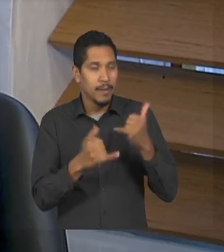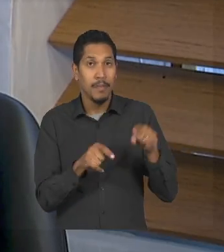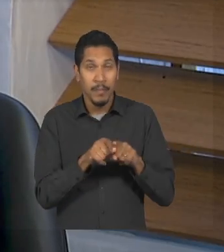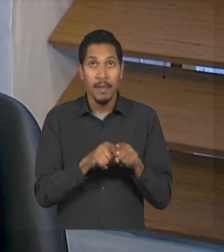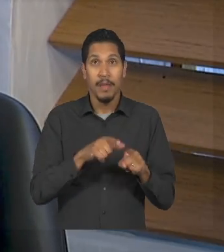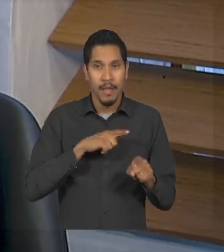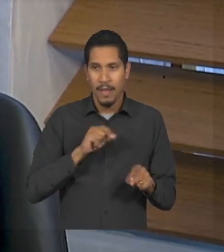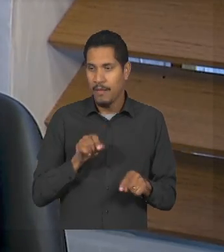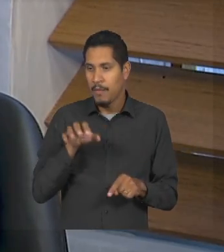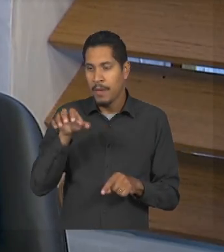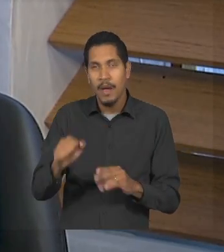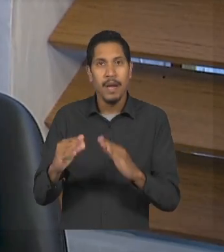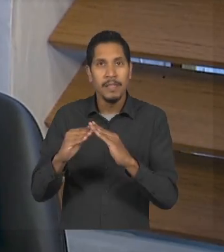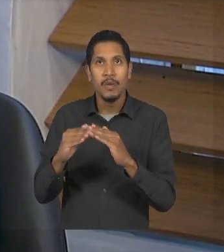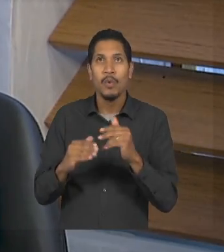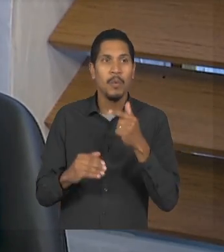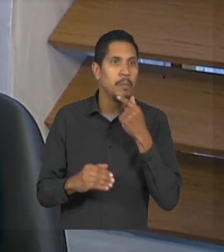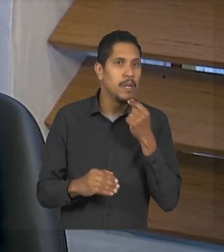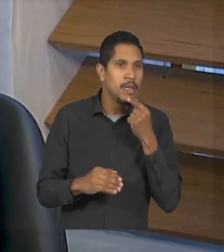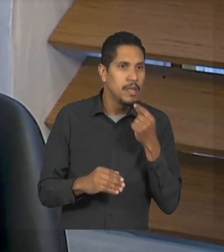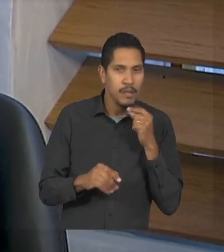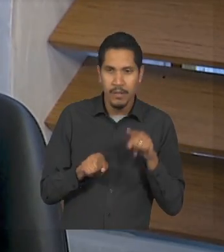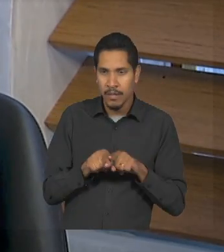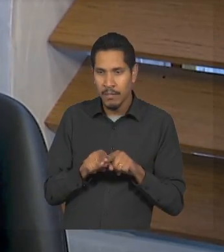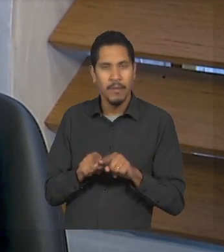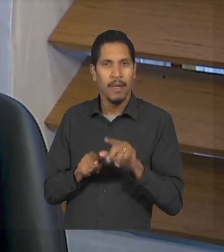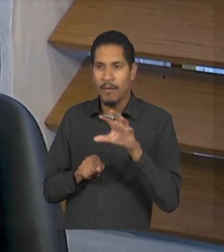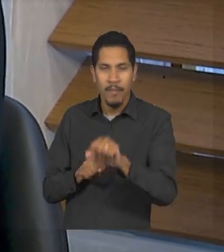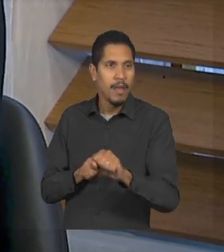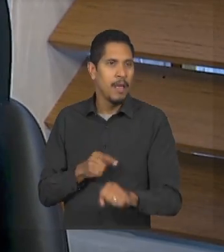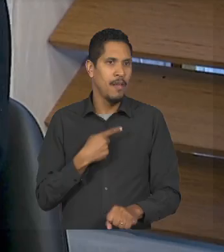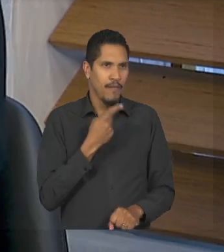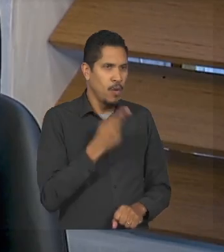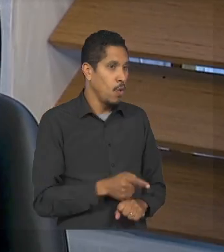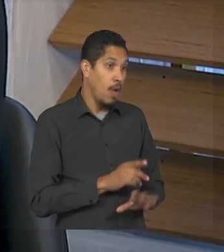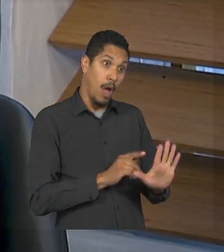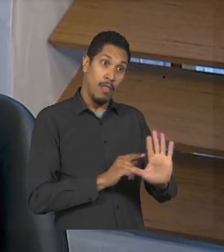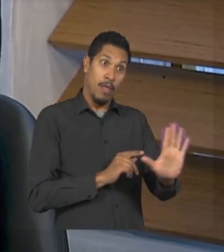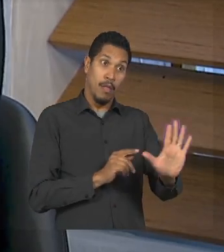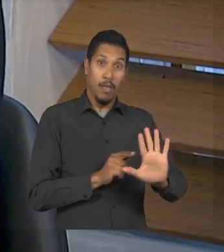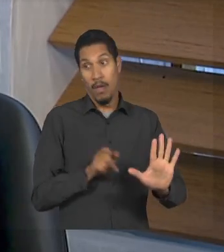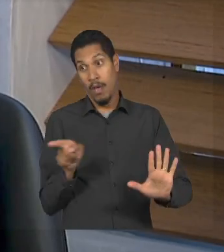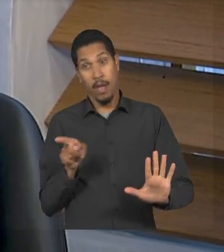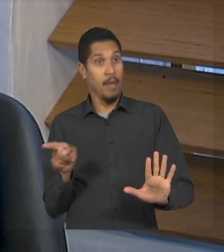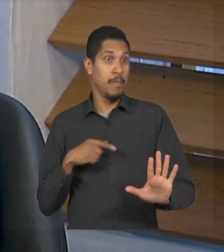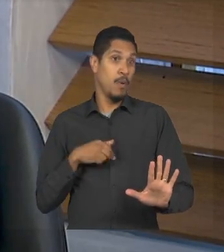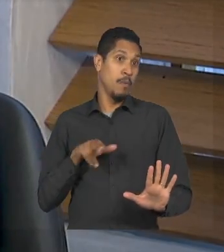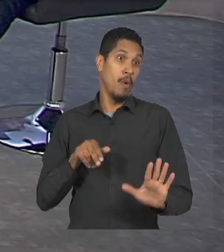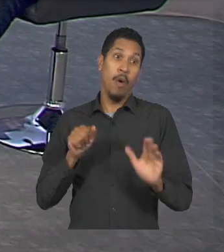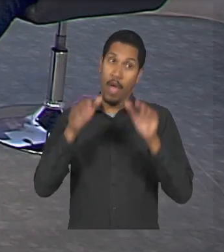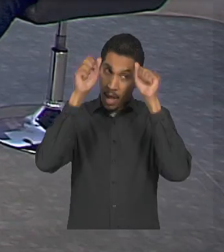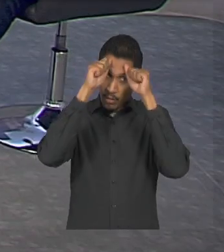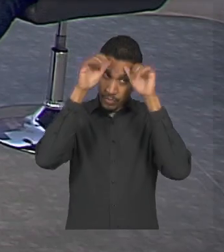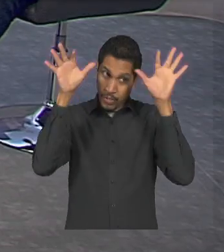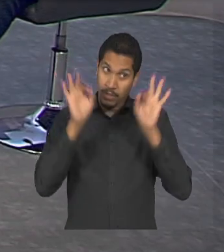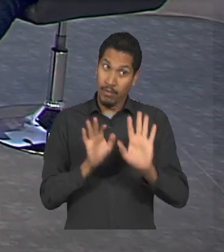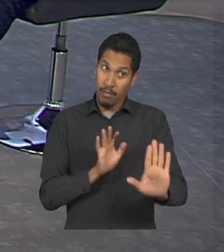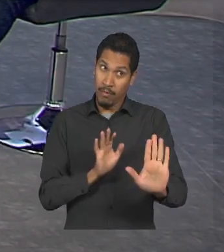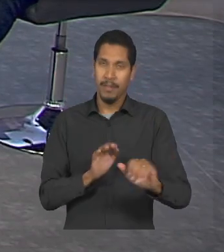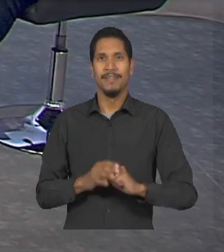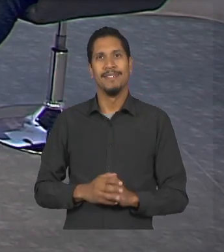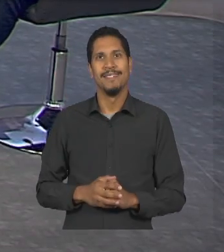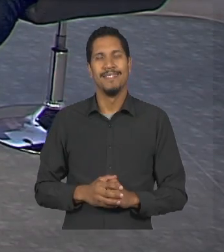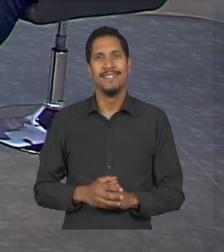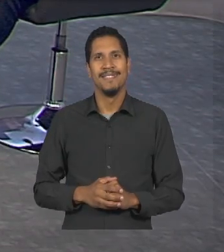menino foi tirar da mão dele ele não mexe com meu irmão que o meu irmão é autista e aquilo lá eu fiquei nossa super orgulhosa né e